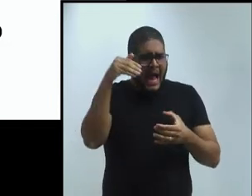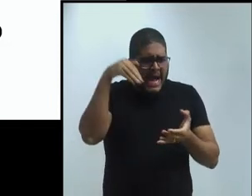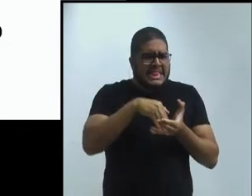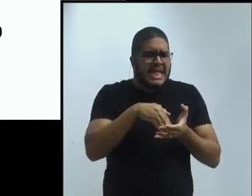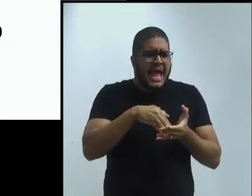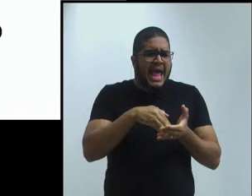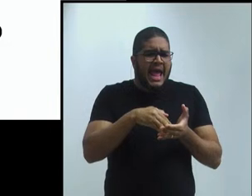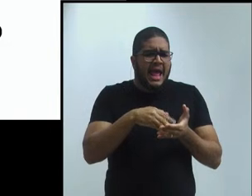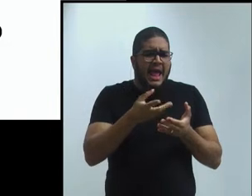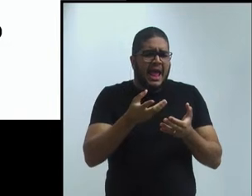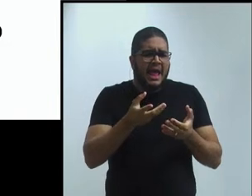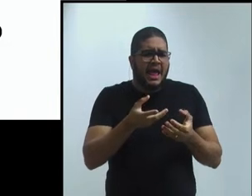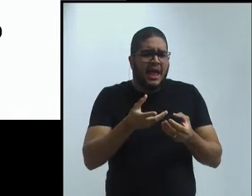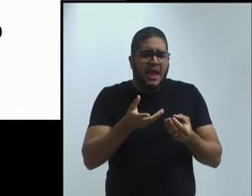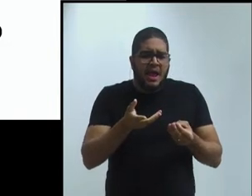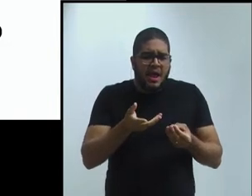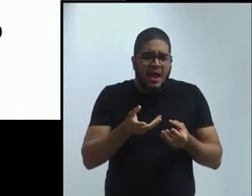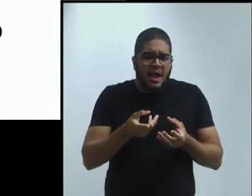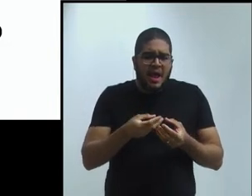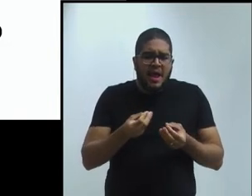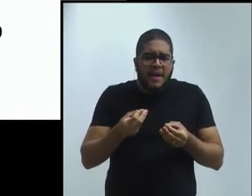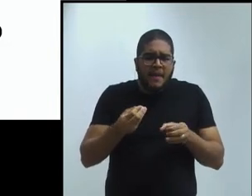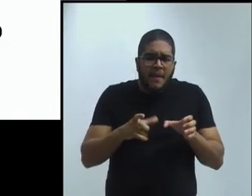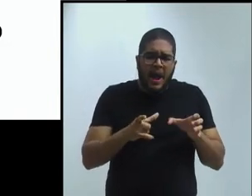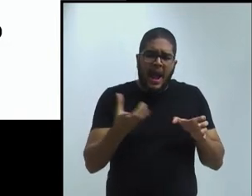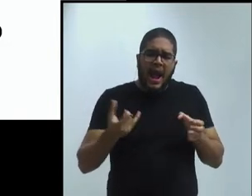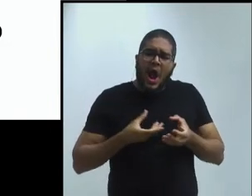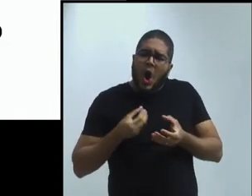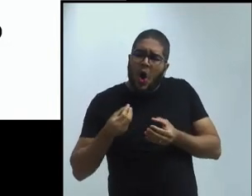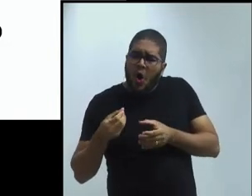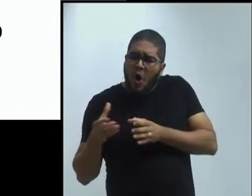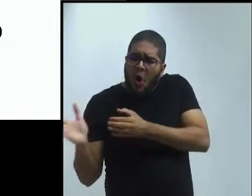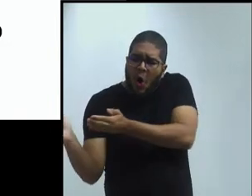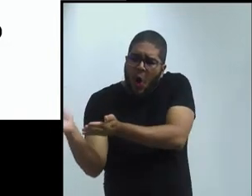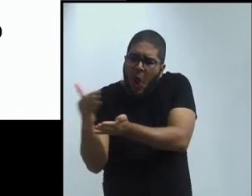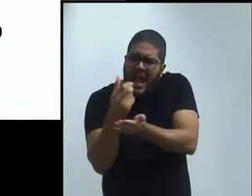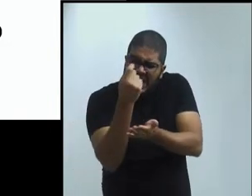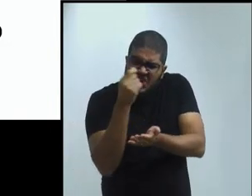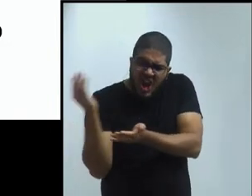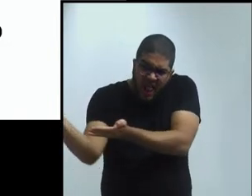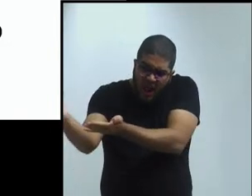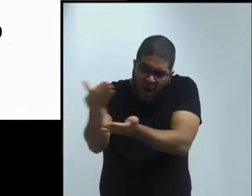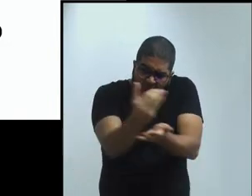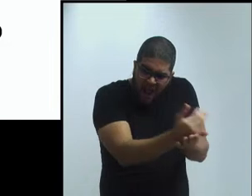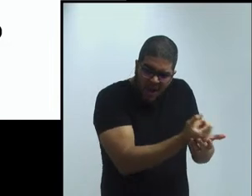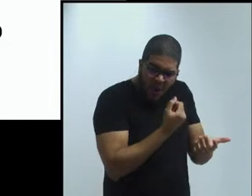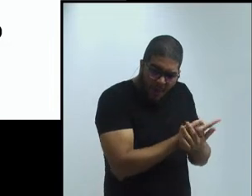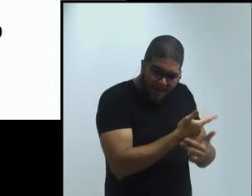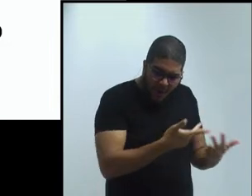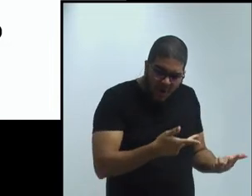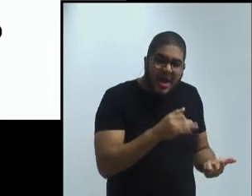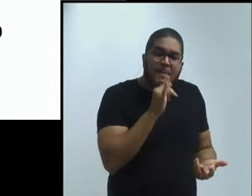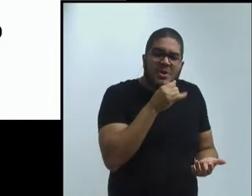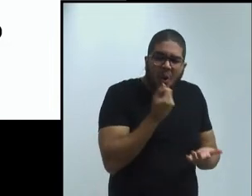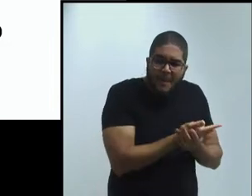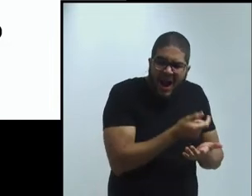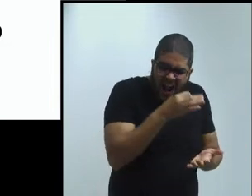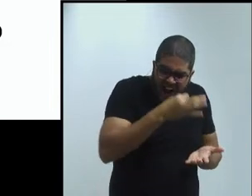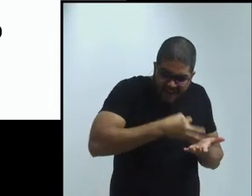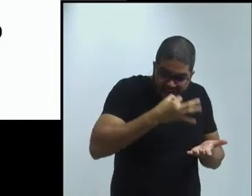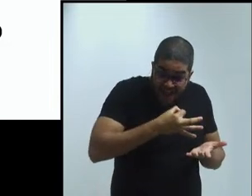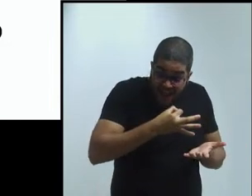Você oferece alguma coisa. E as trocas. Sempre tem um aluno lá, na pós